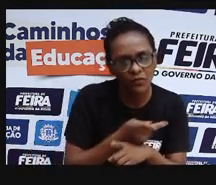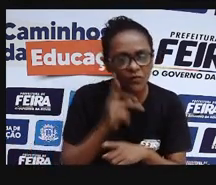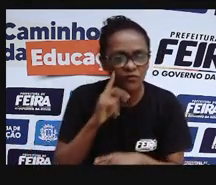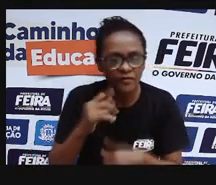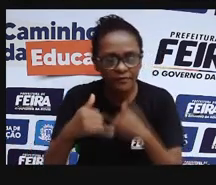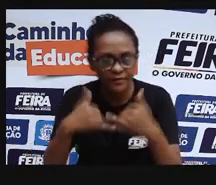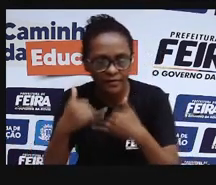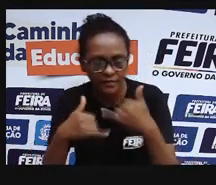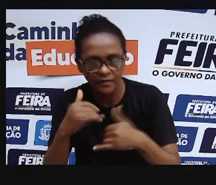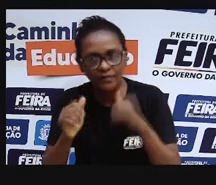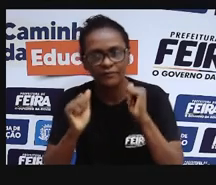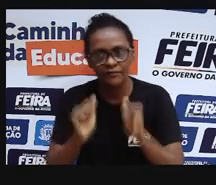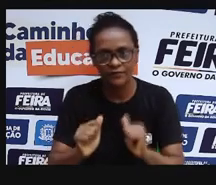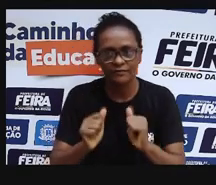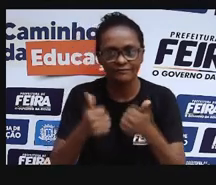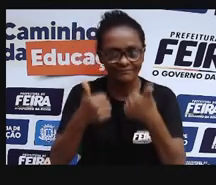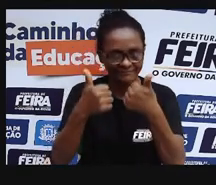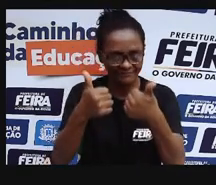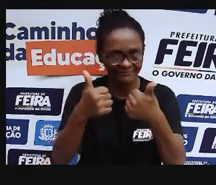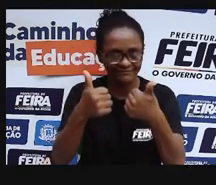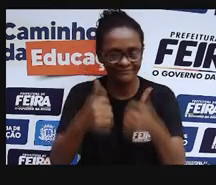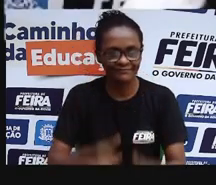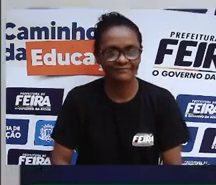partir desse jogo, ok?